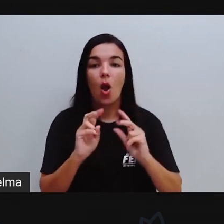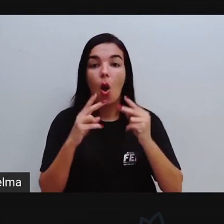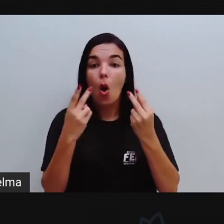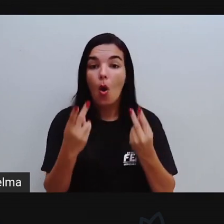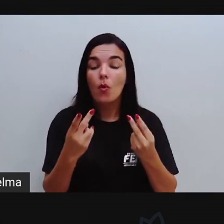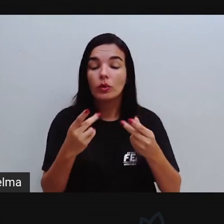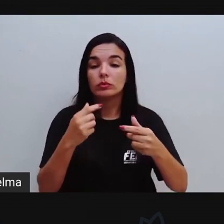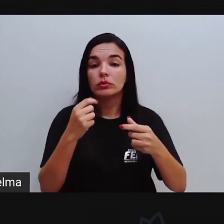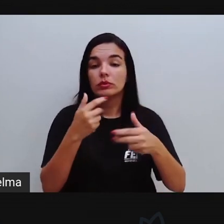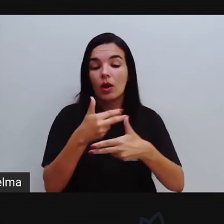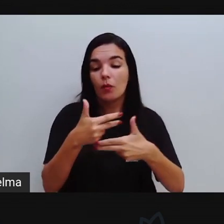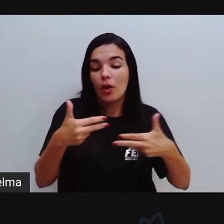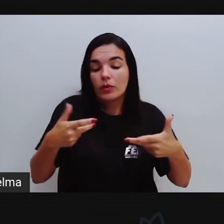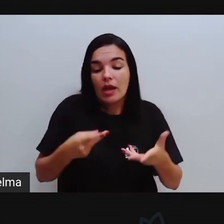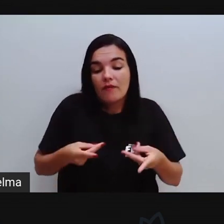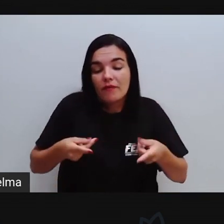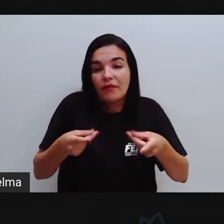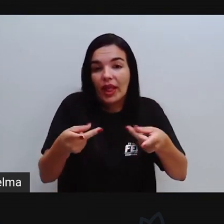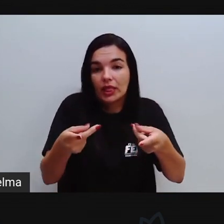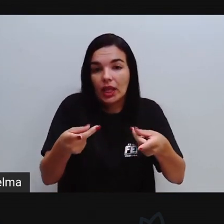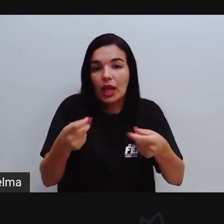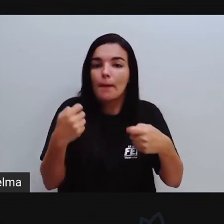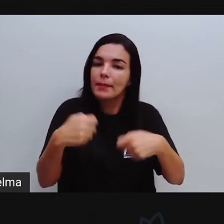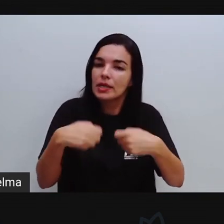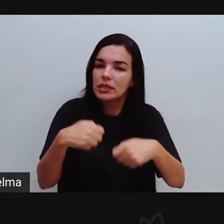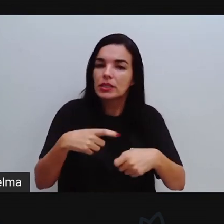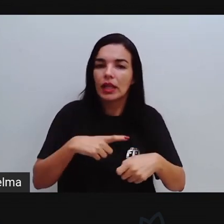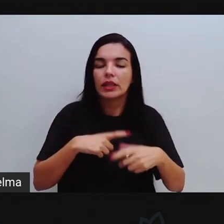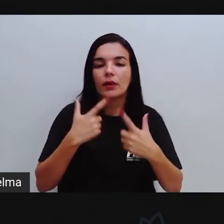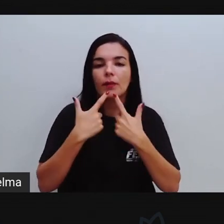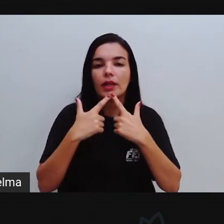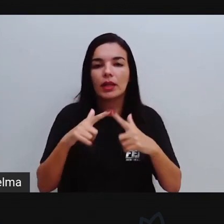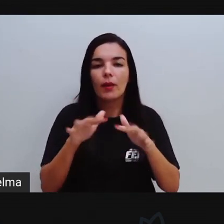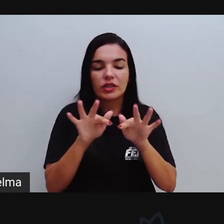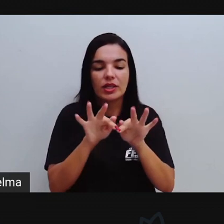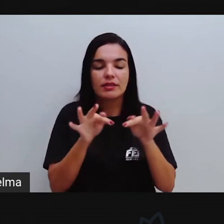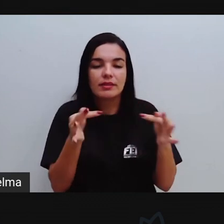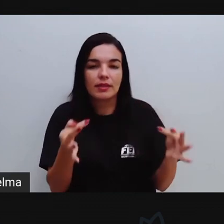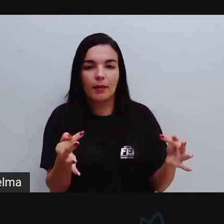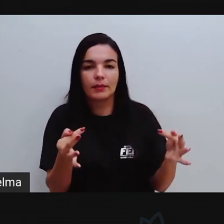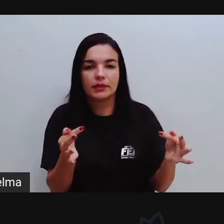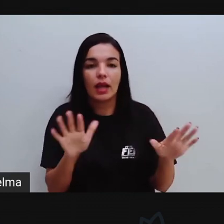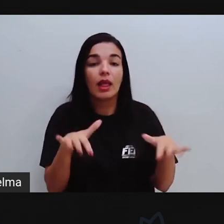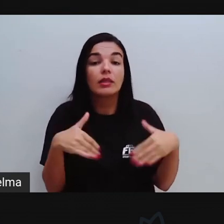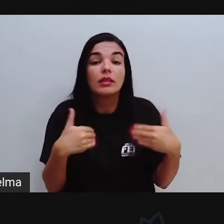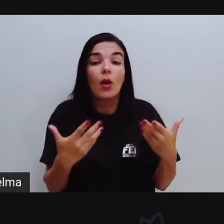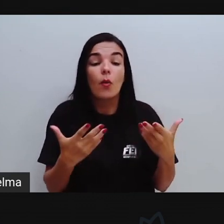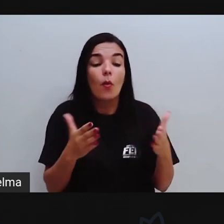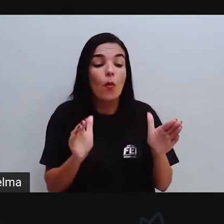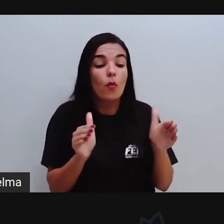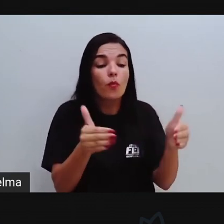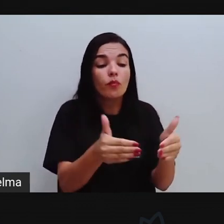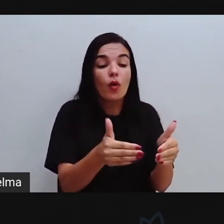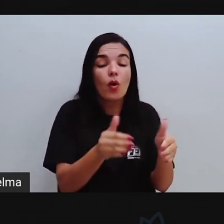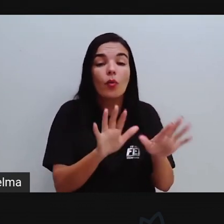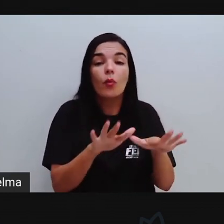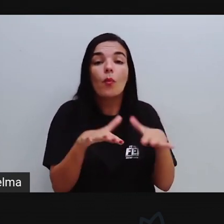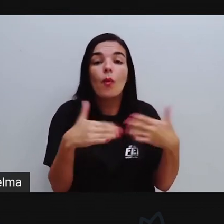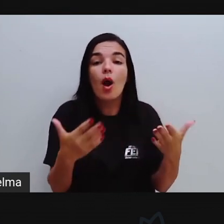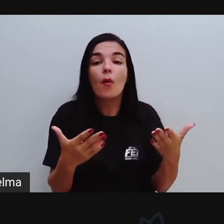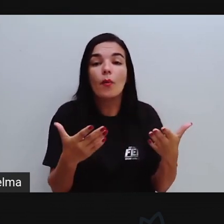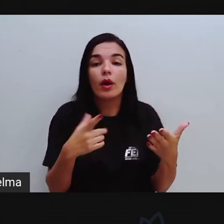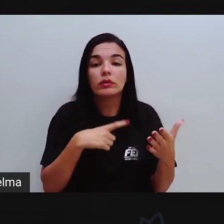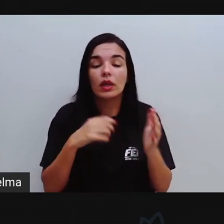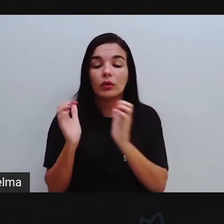E por isso que tem que ser uma linguagem muito simples. E qual é o intuito, então, desse tipo, né? Desse gênero textual,